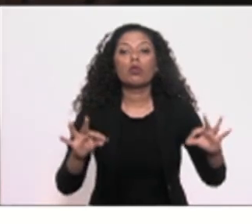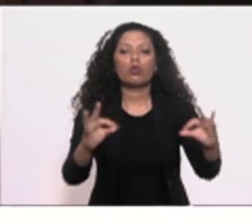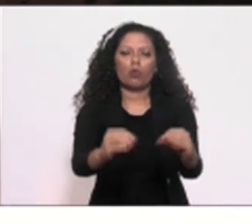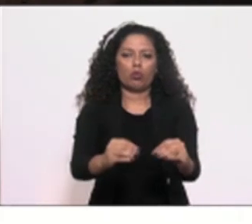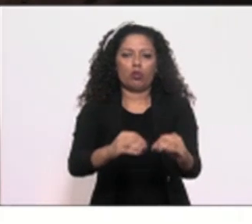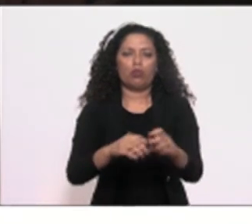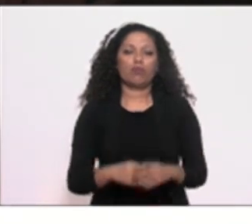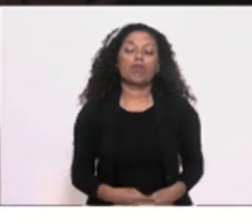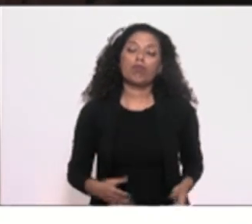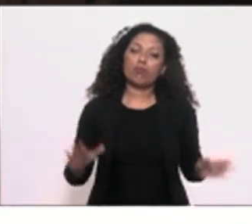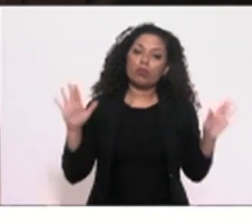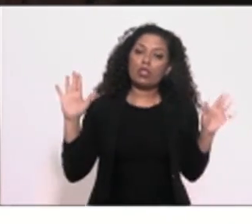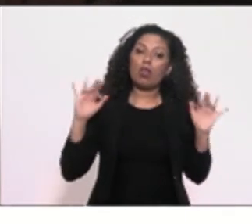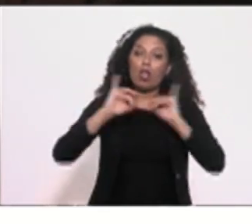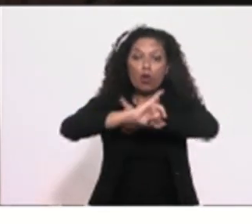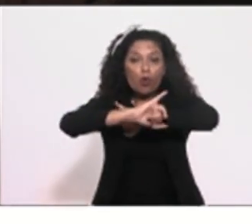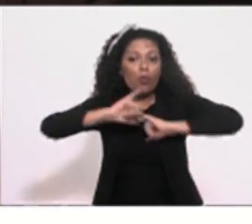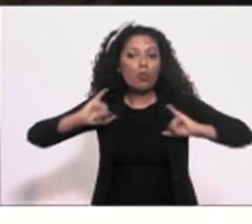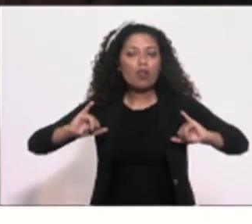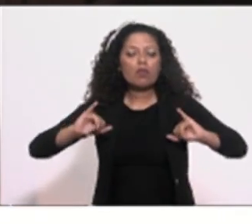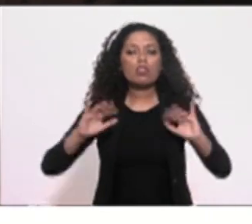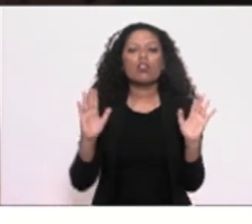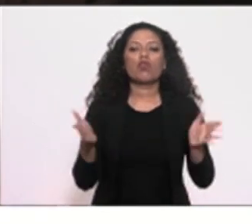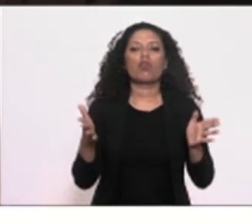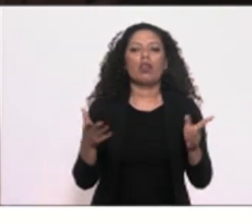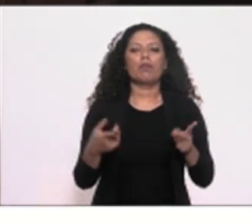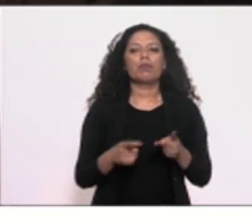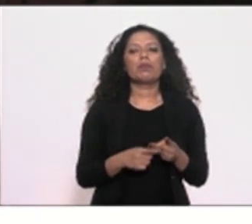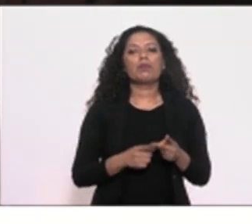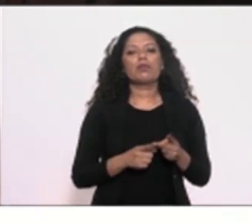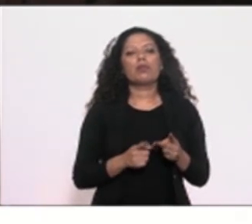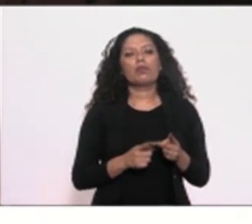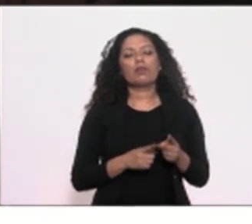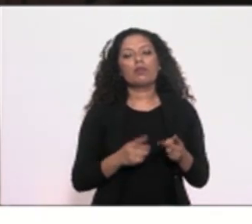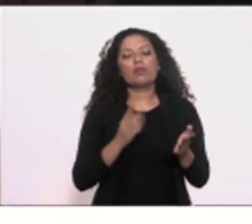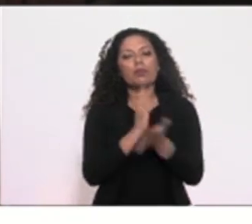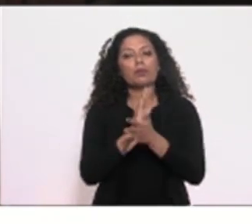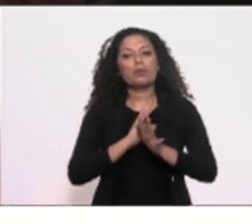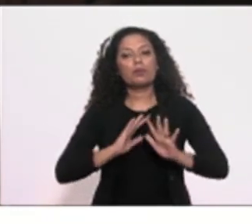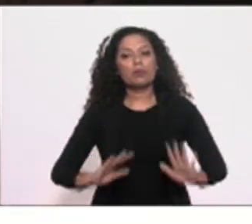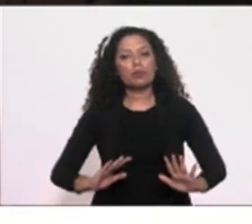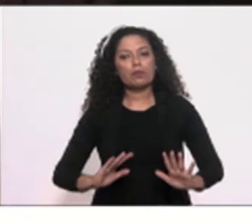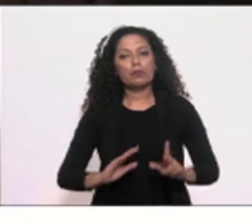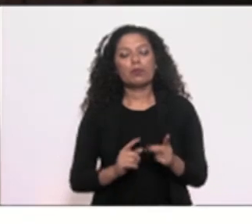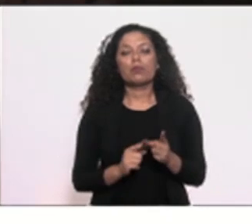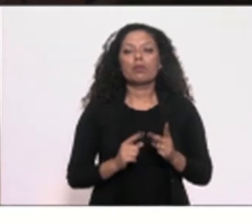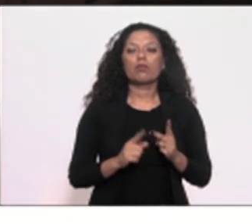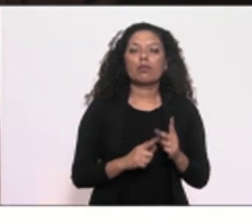aí a advertência. A segunda, para terminar, senhor presidente,